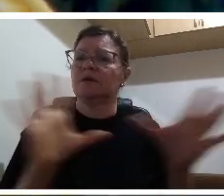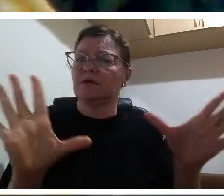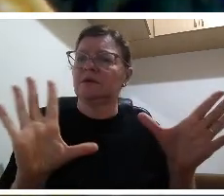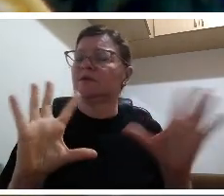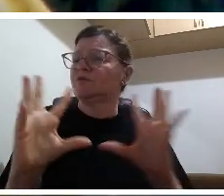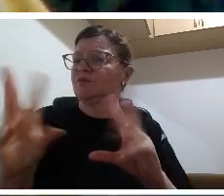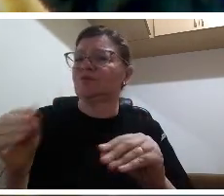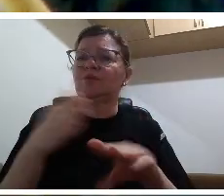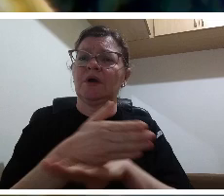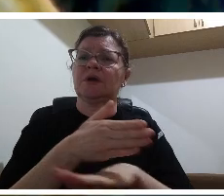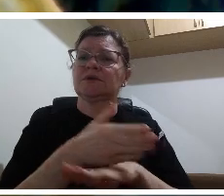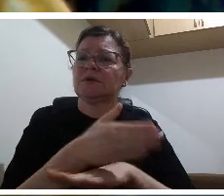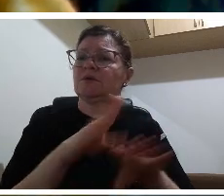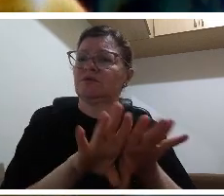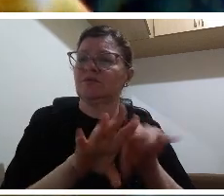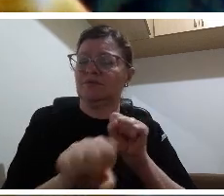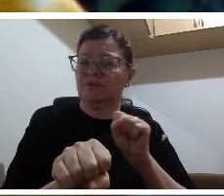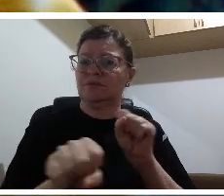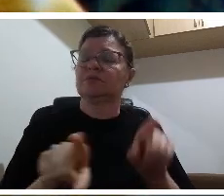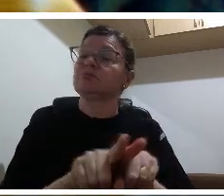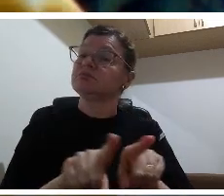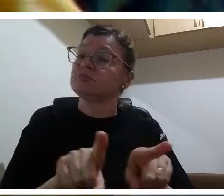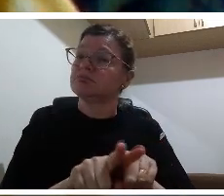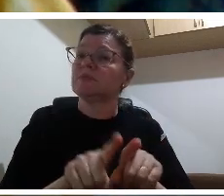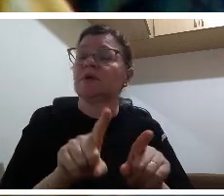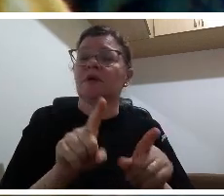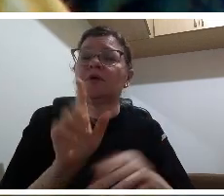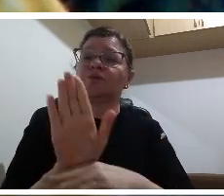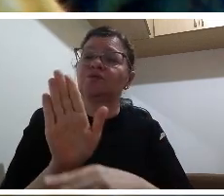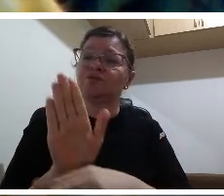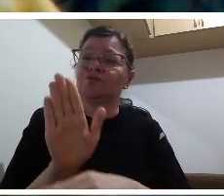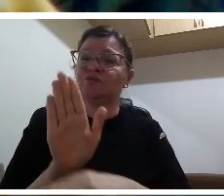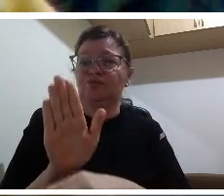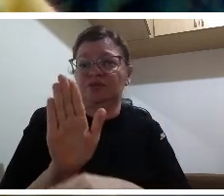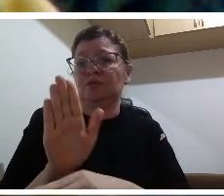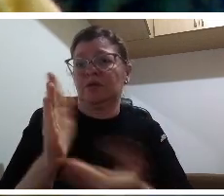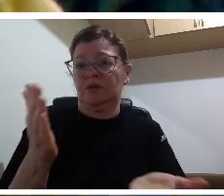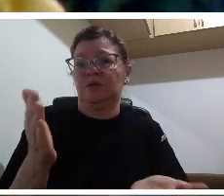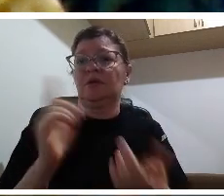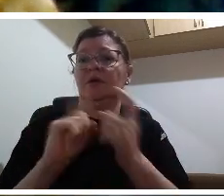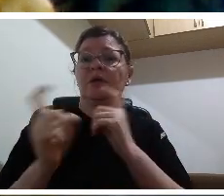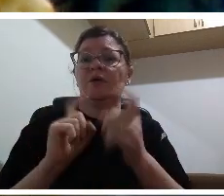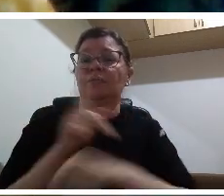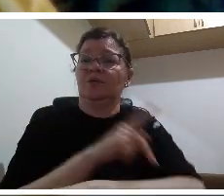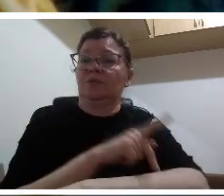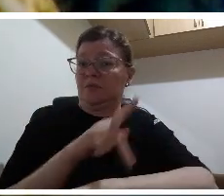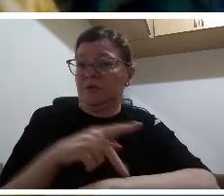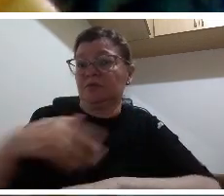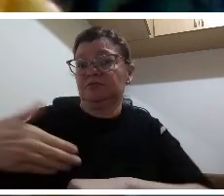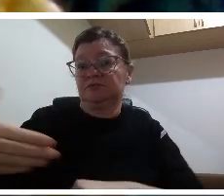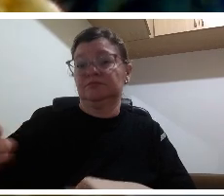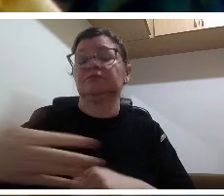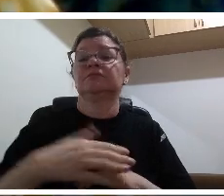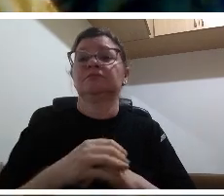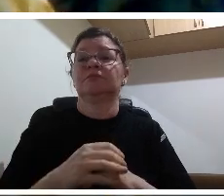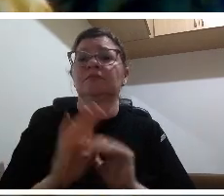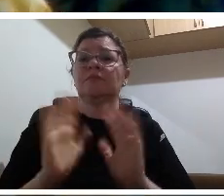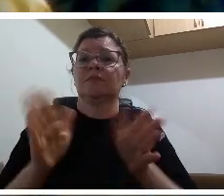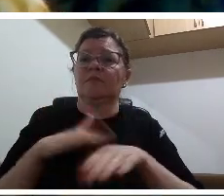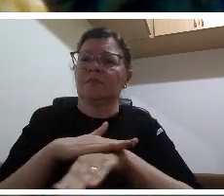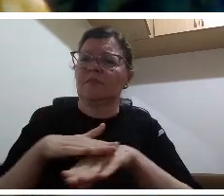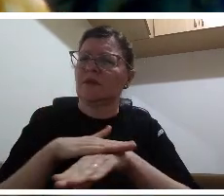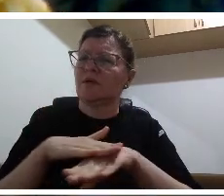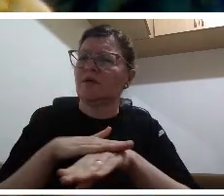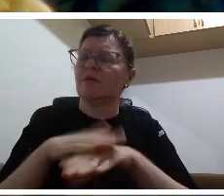formações que estamos tendo nesse momento de pandemia podem se tornar uma formação da formação um